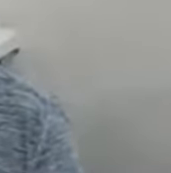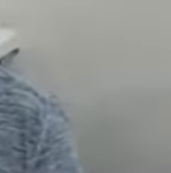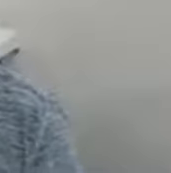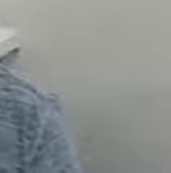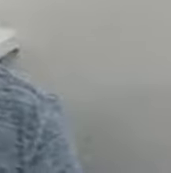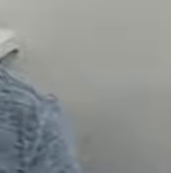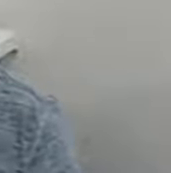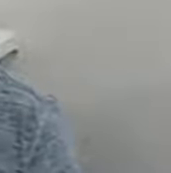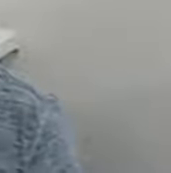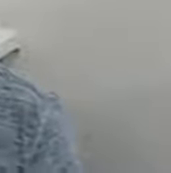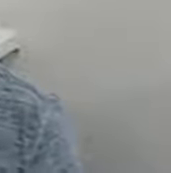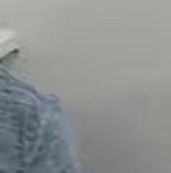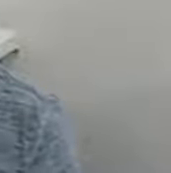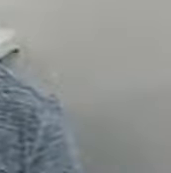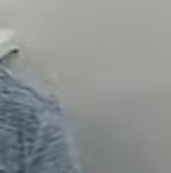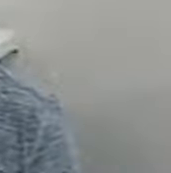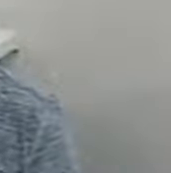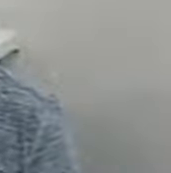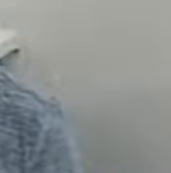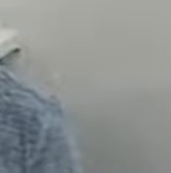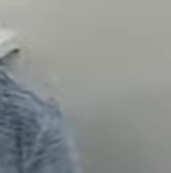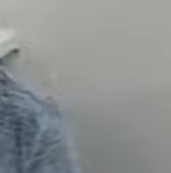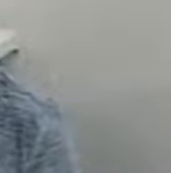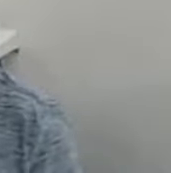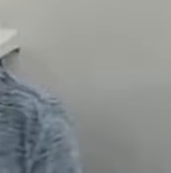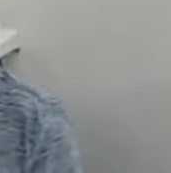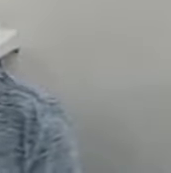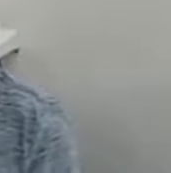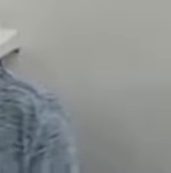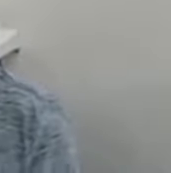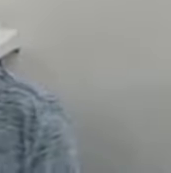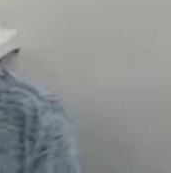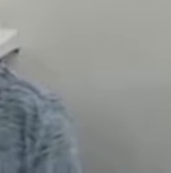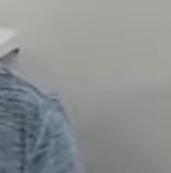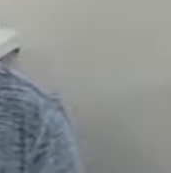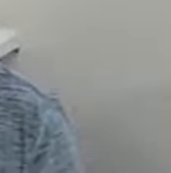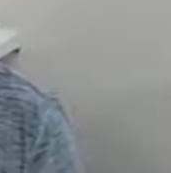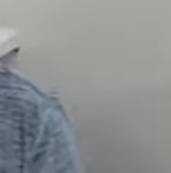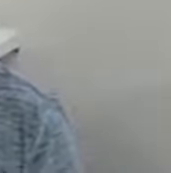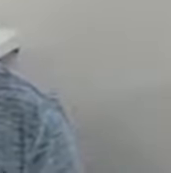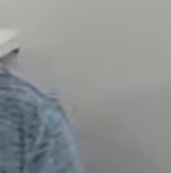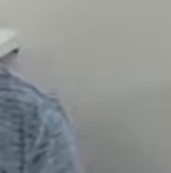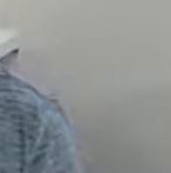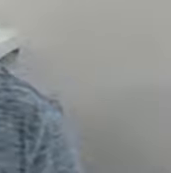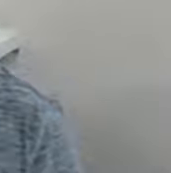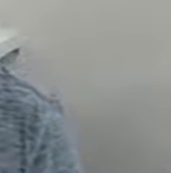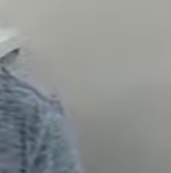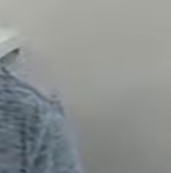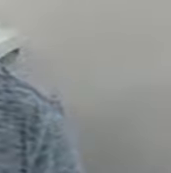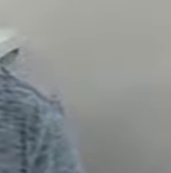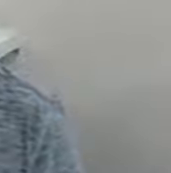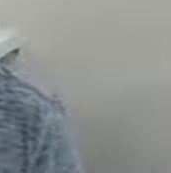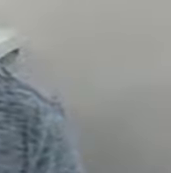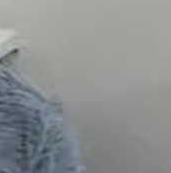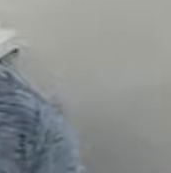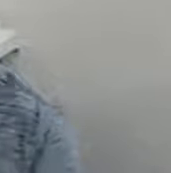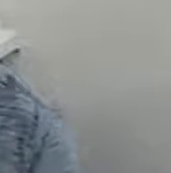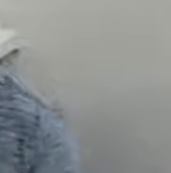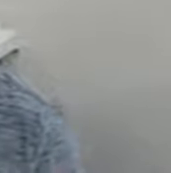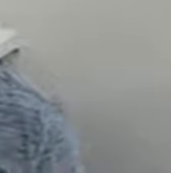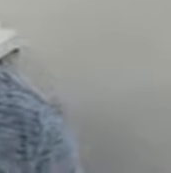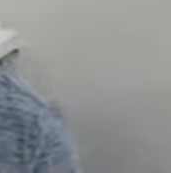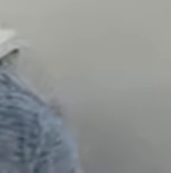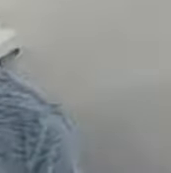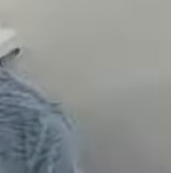de Ribeirão Preto Principalmente essas questões das